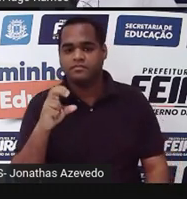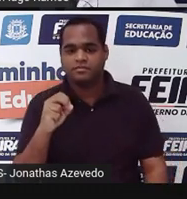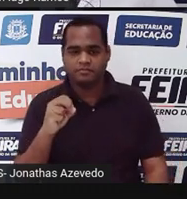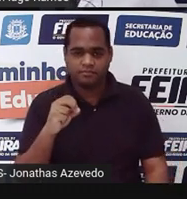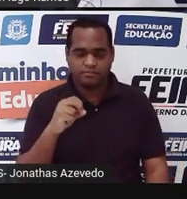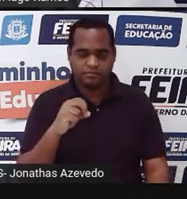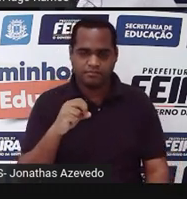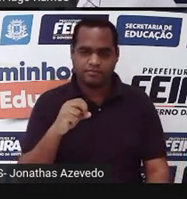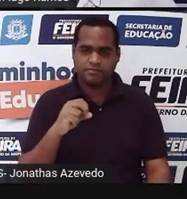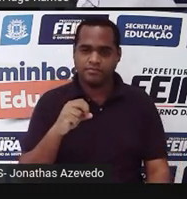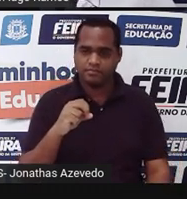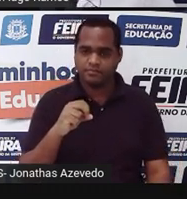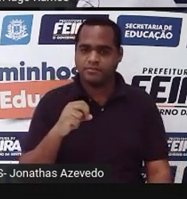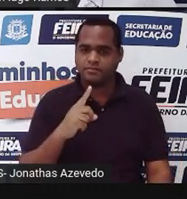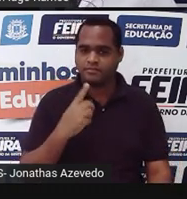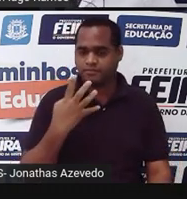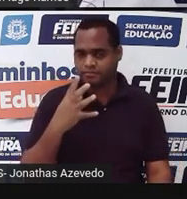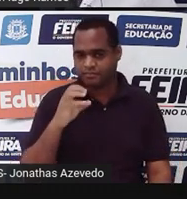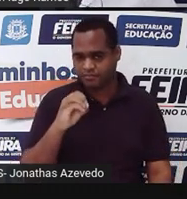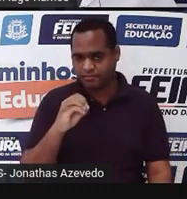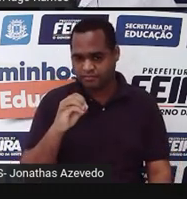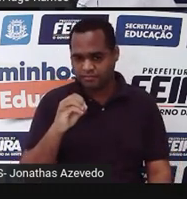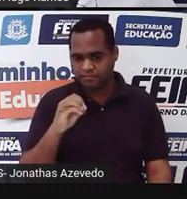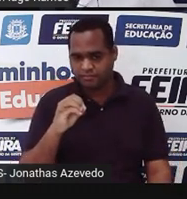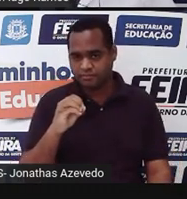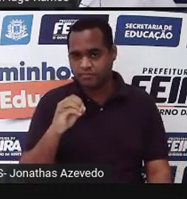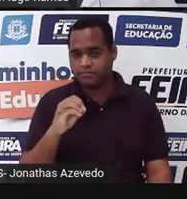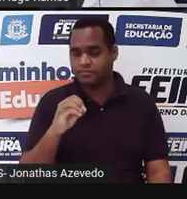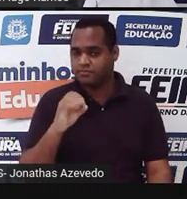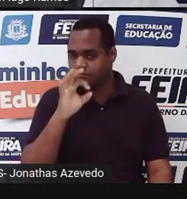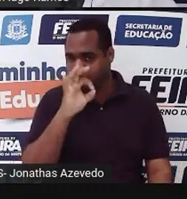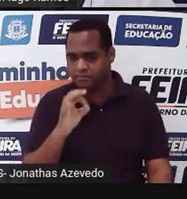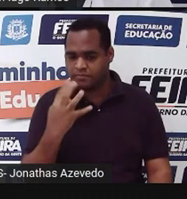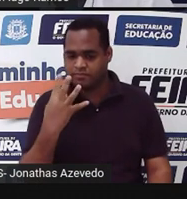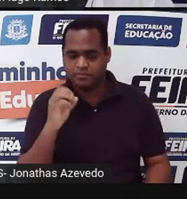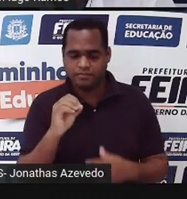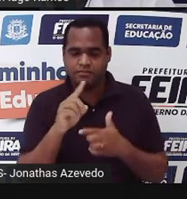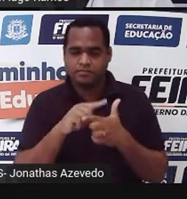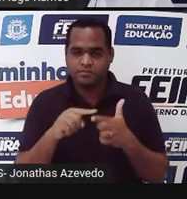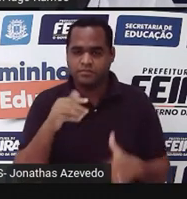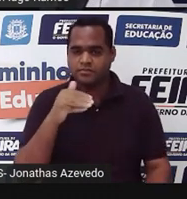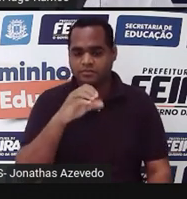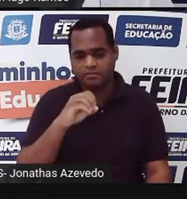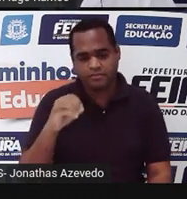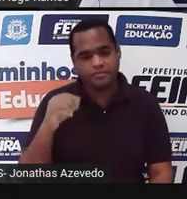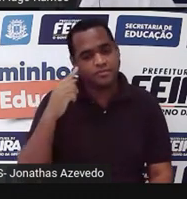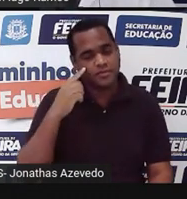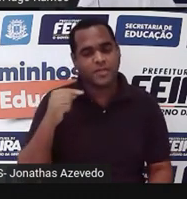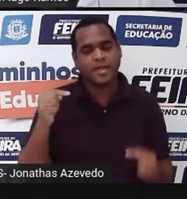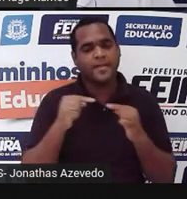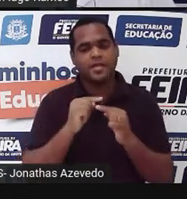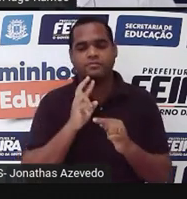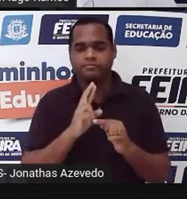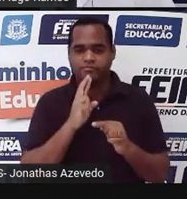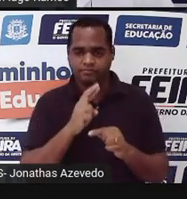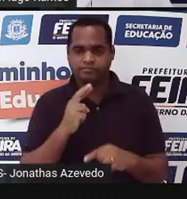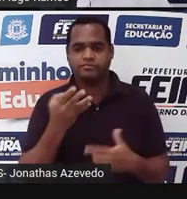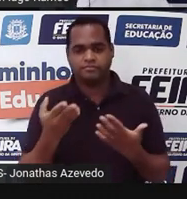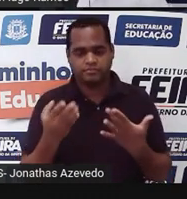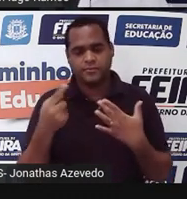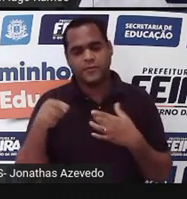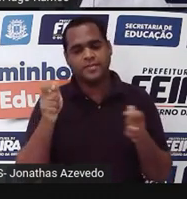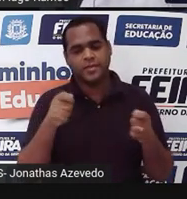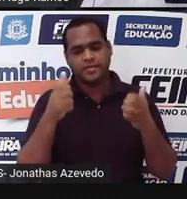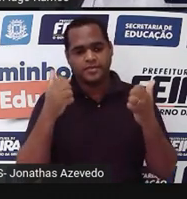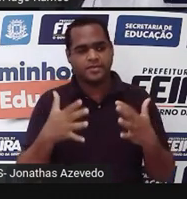Então, 40% é 40 dividido por 100. Escrevendo ali na tela isso na forma de fração. Depois é só